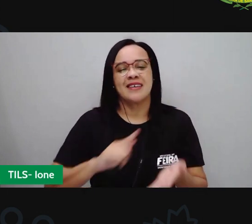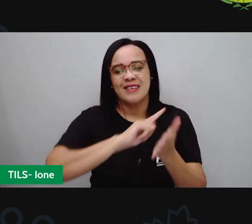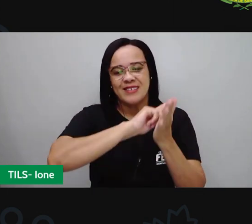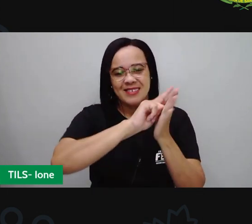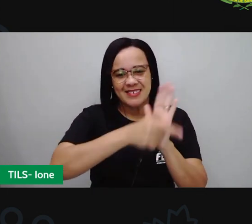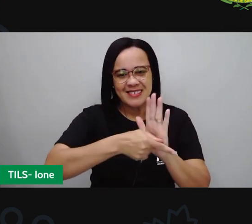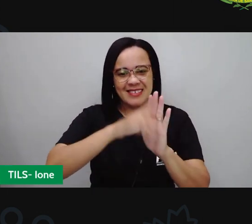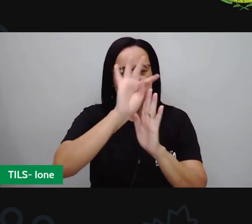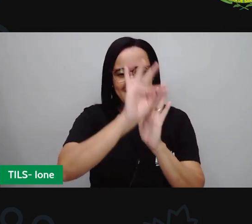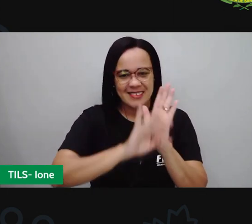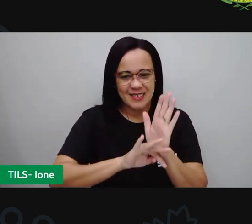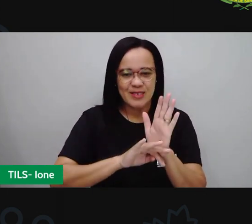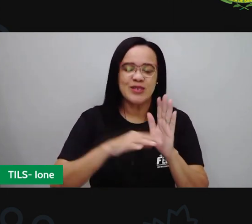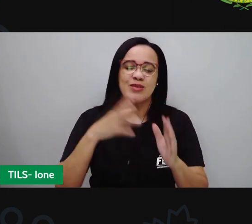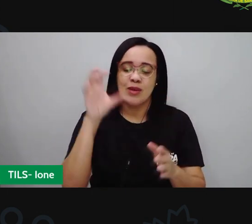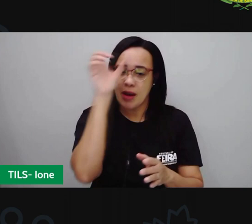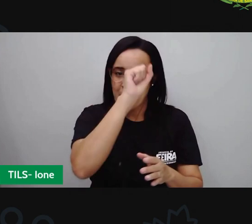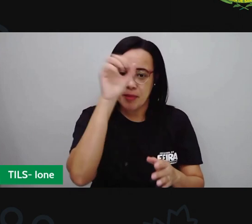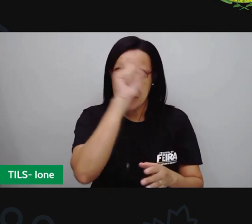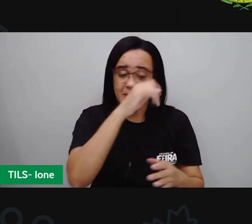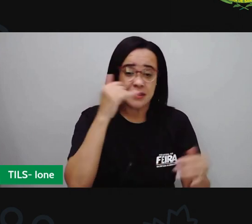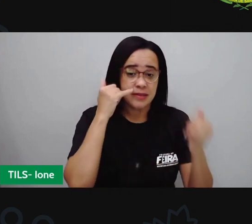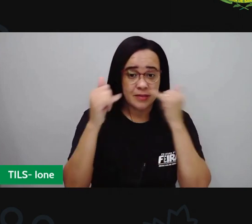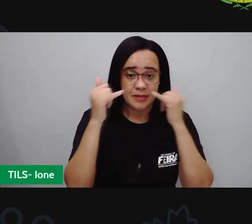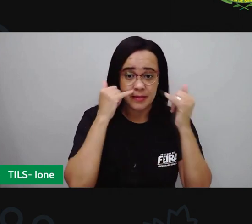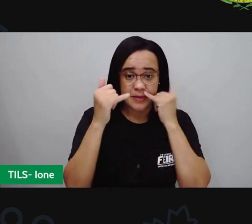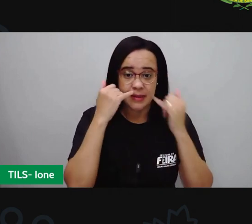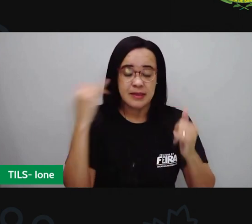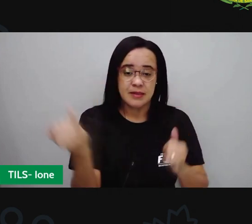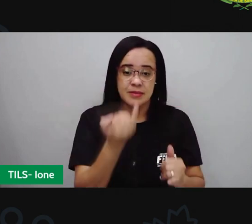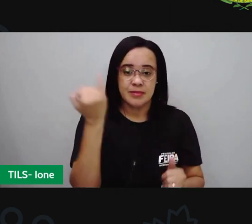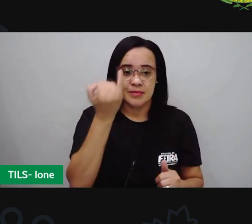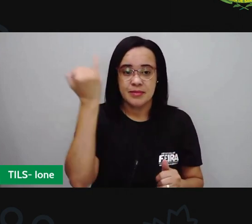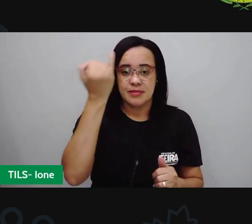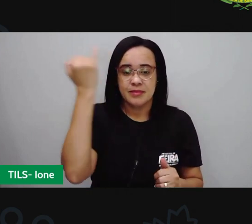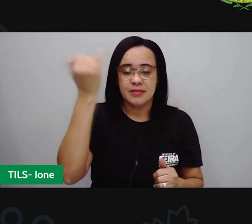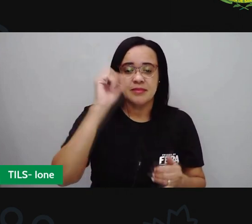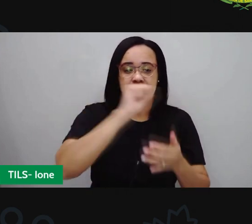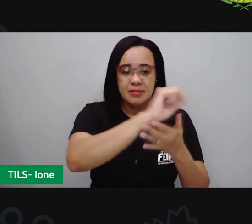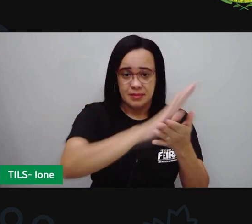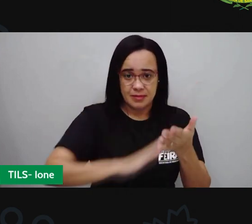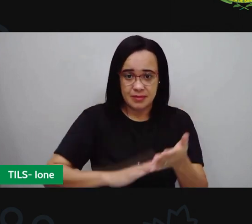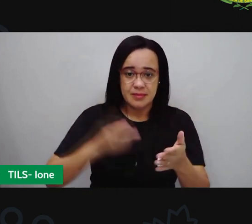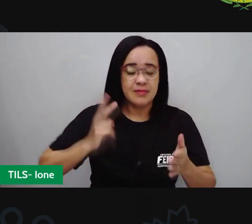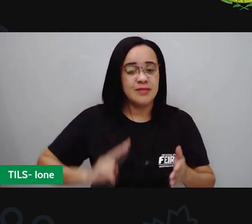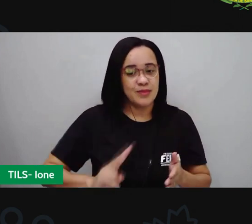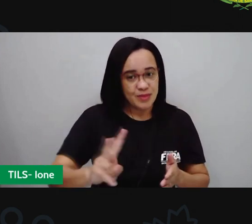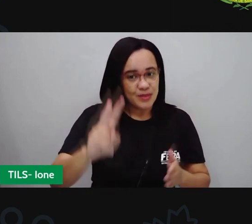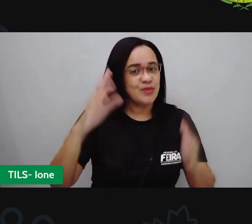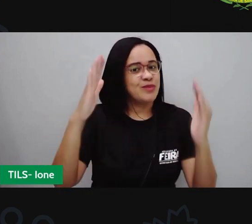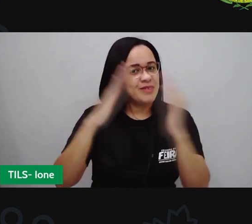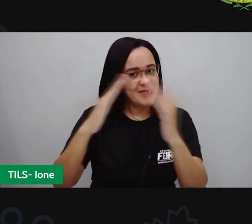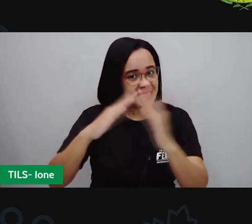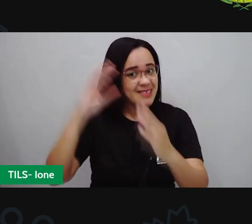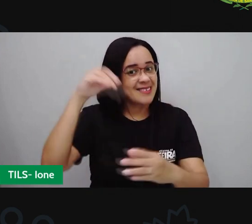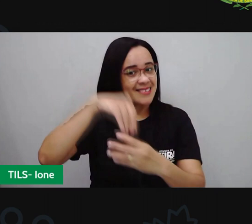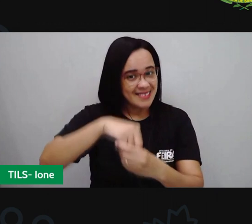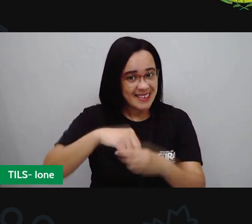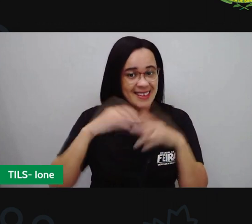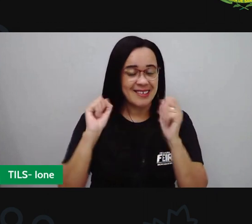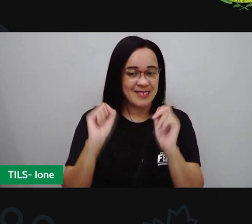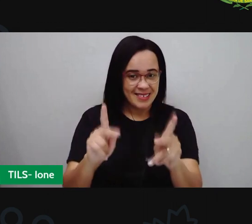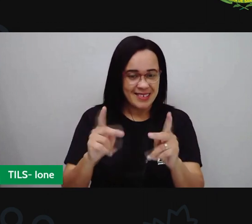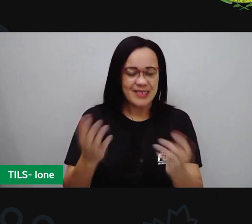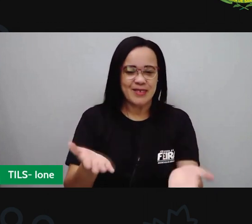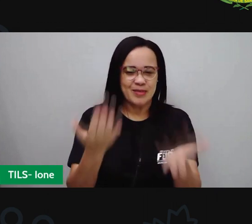aprenderemos aí informações importantes para que as suas atividades continuem aí de casa, tá certo? Vamos lá